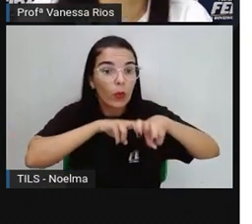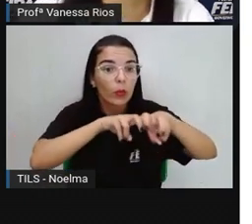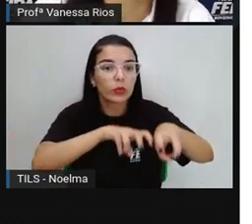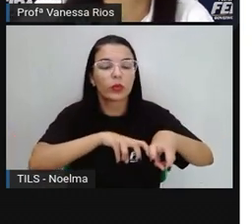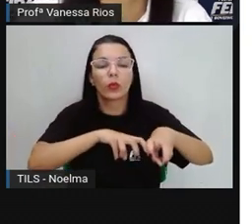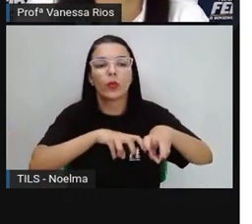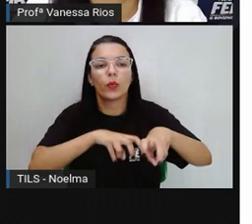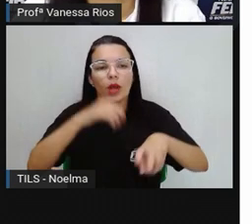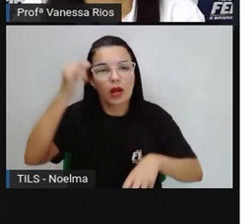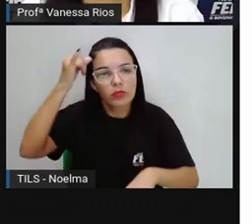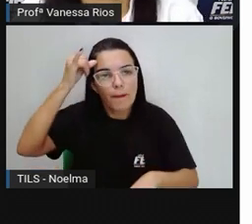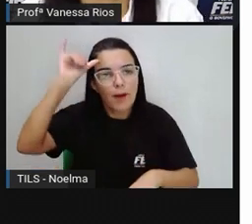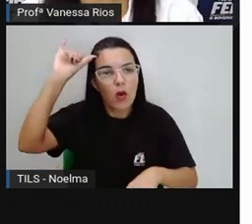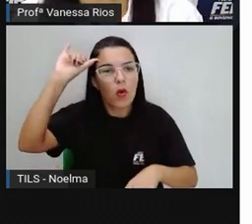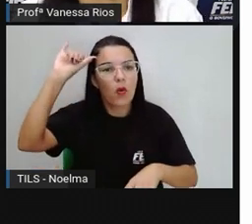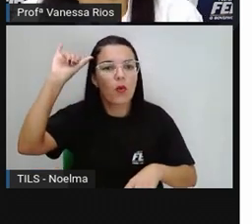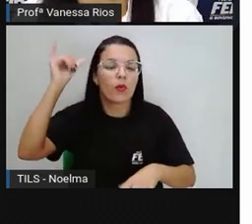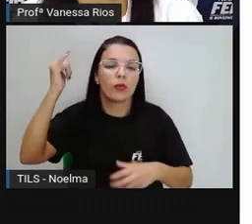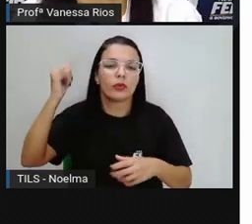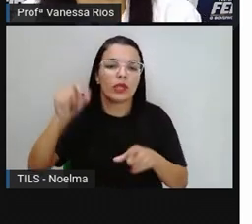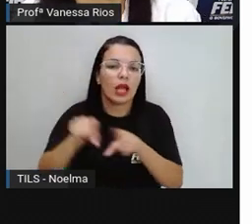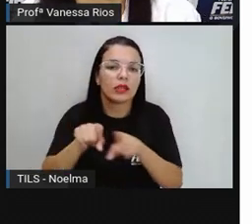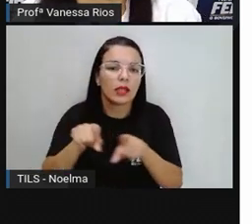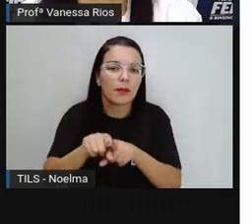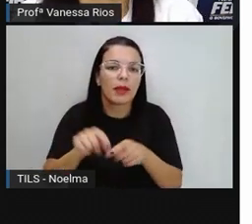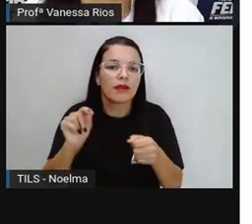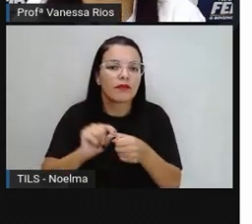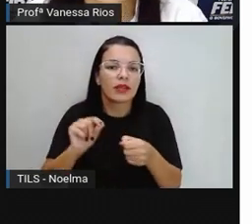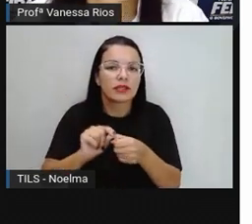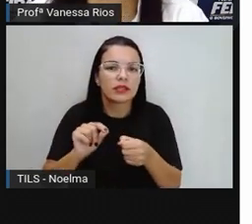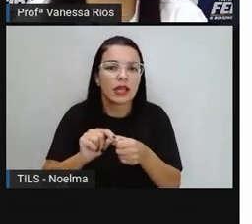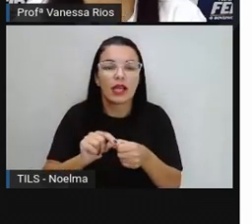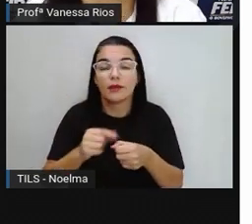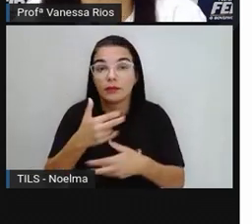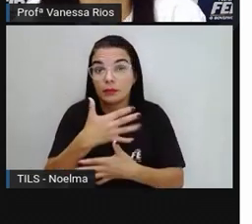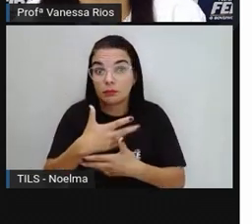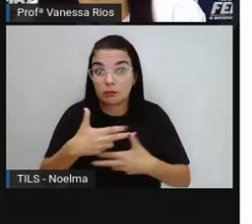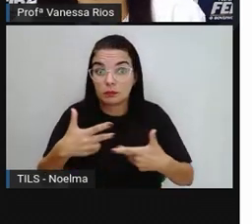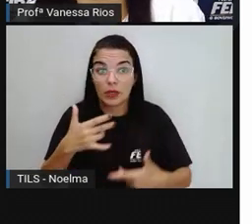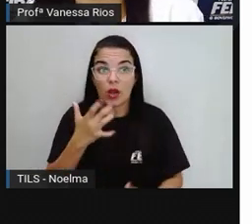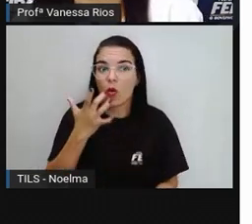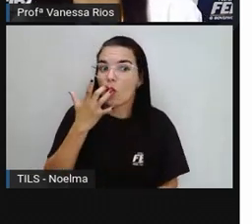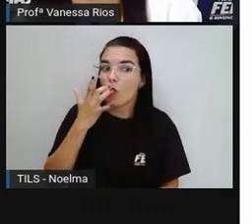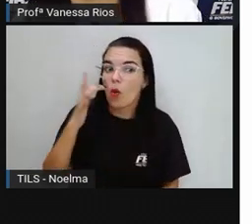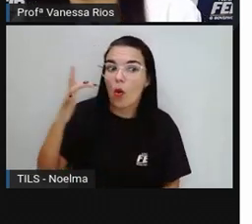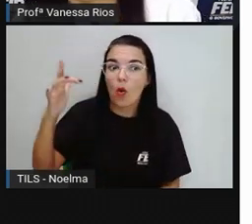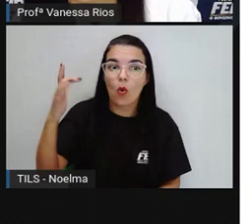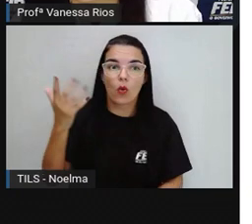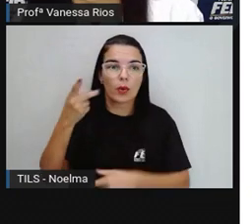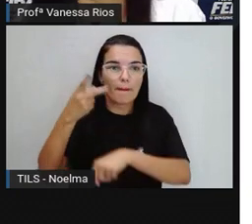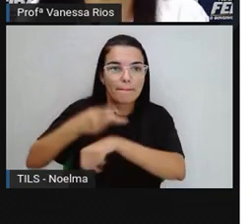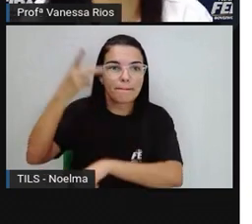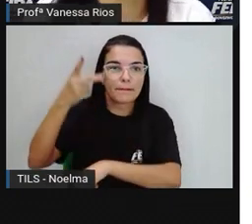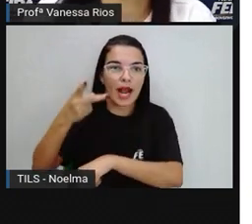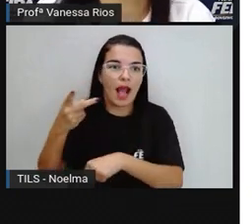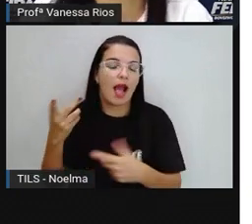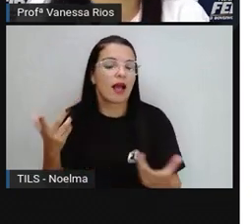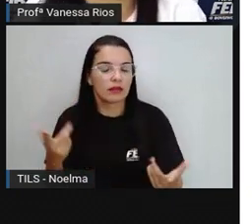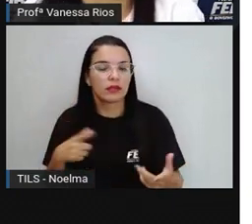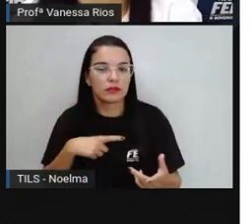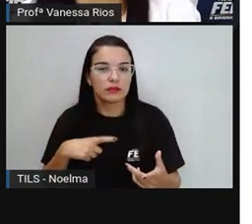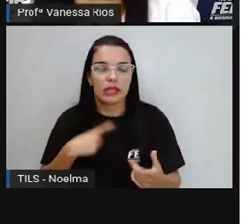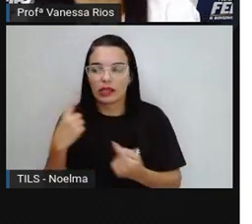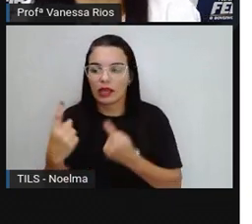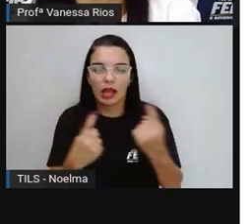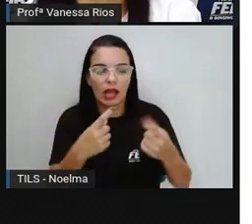com a pecuária, com também a produção de minérios, né, com as riquezas que são produzidas